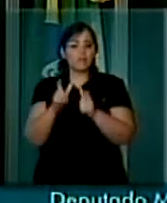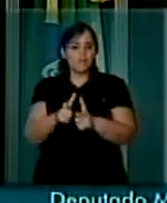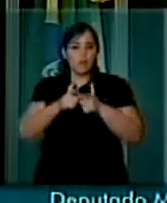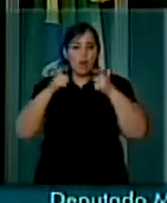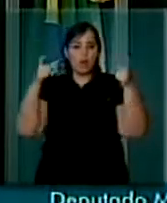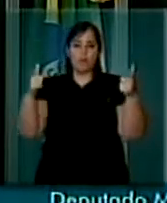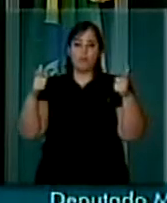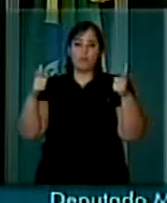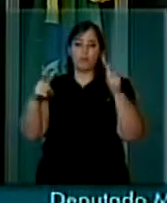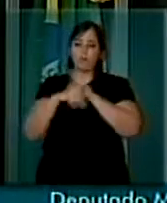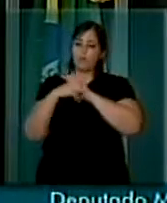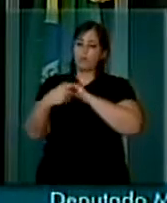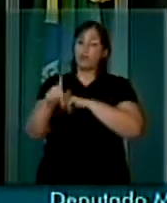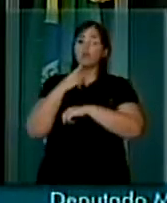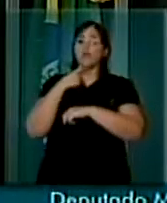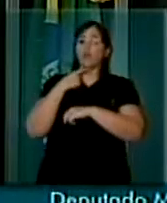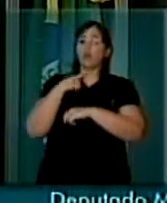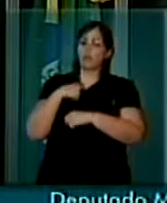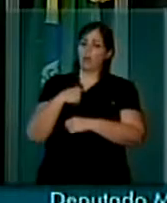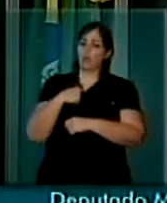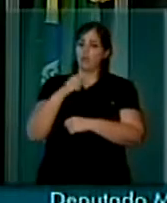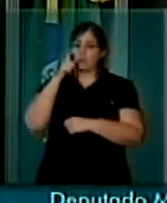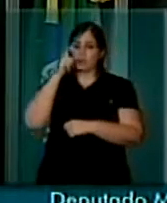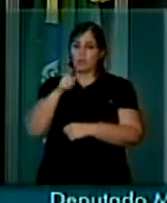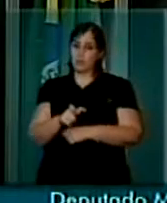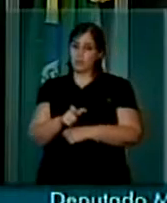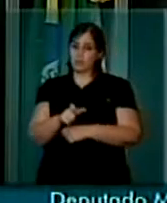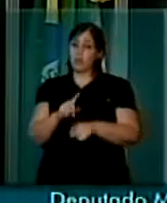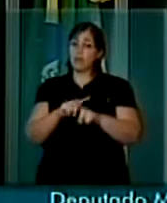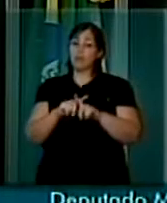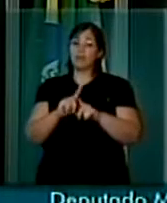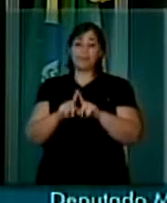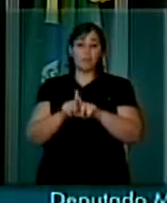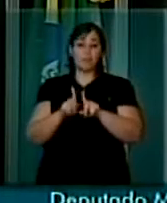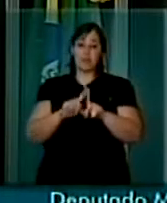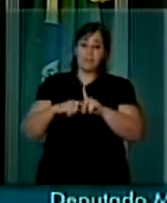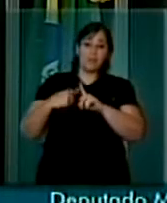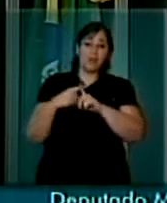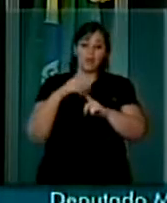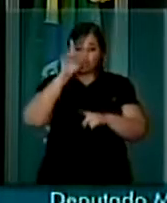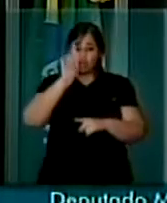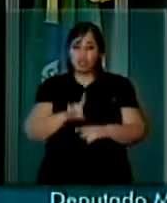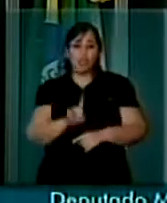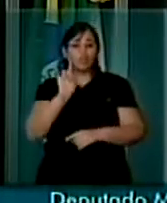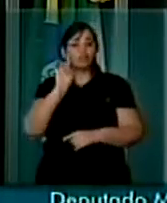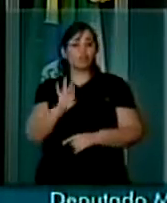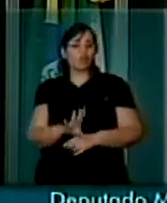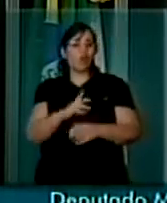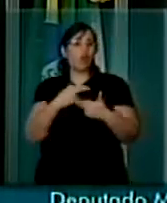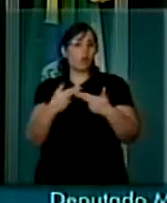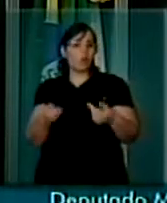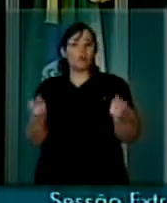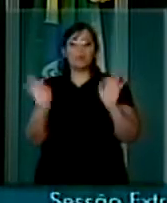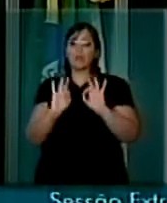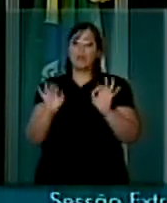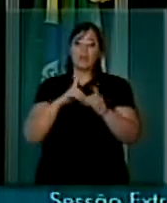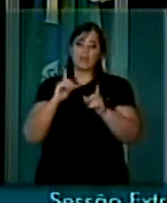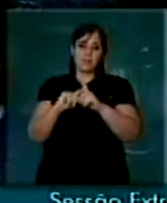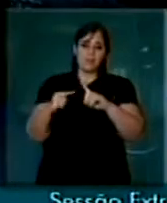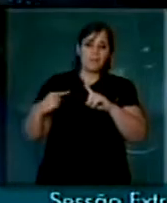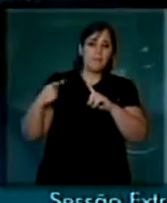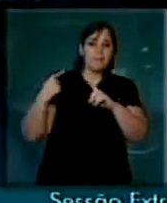naquilo que diz respeito a ele. Mais do que o direito dele de ter a